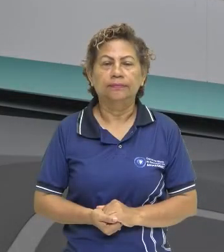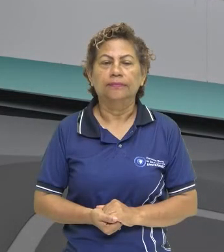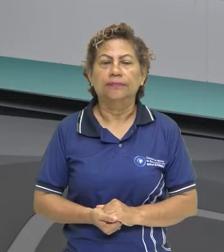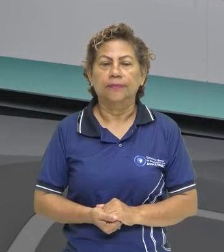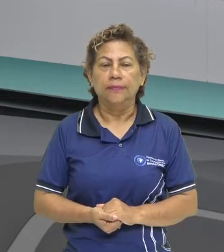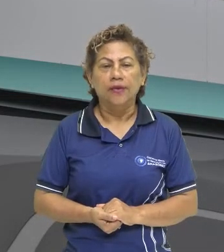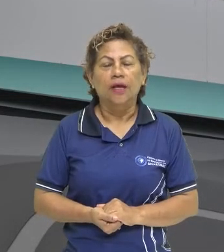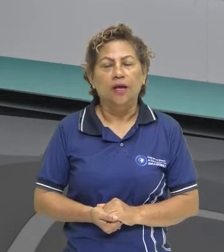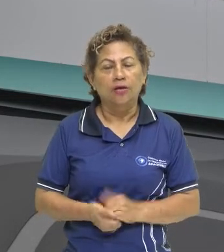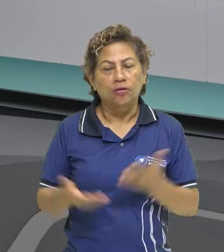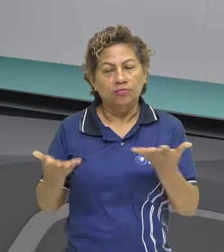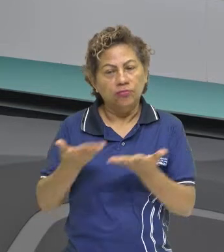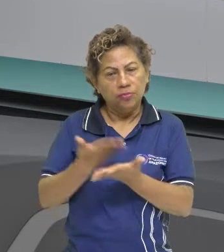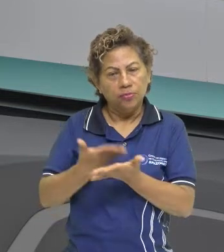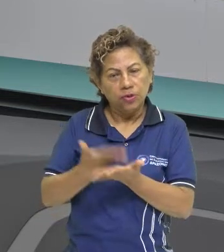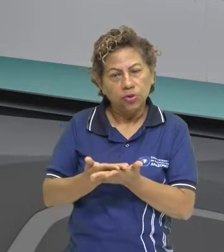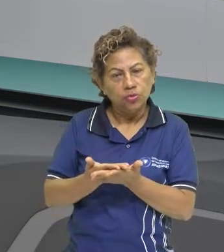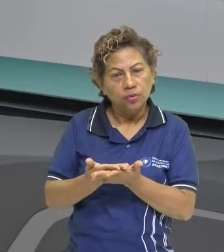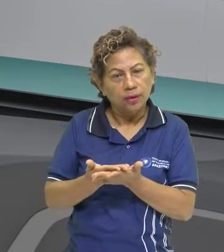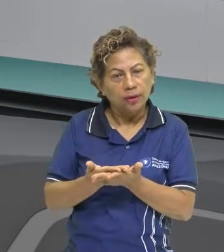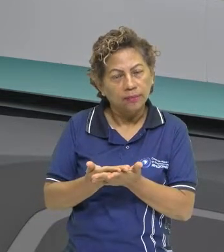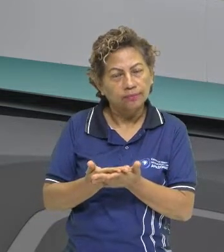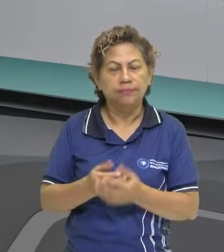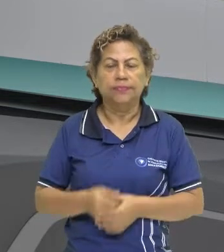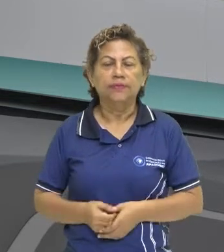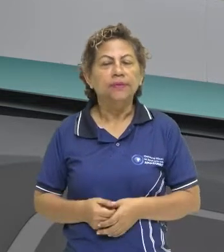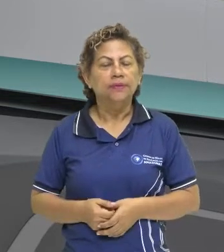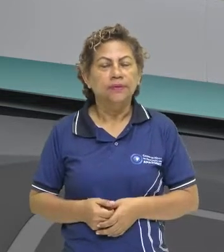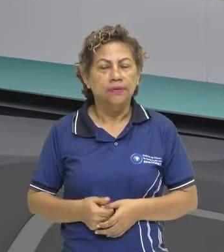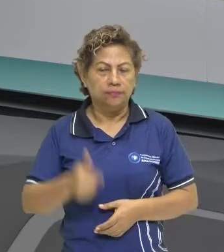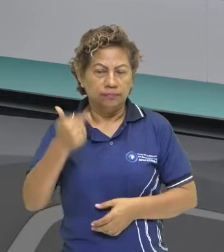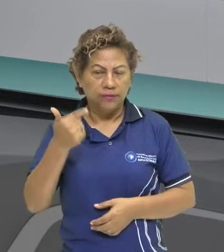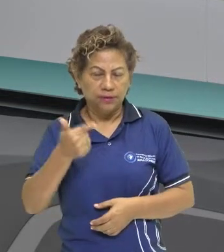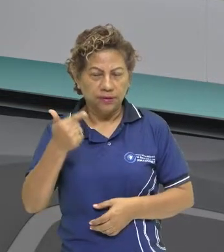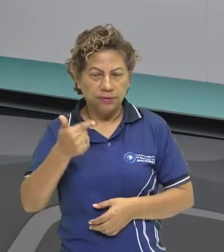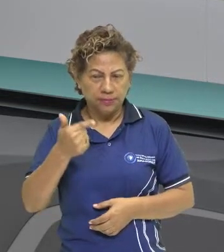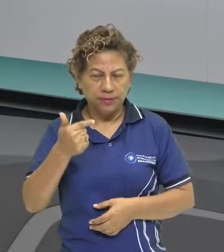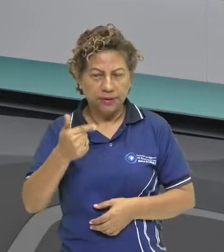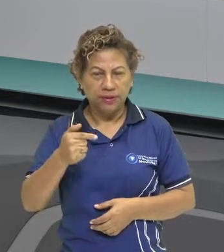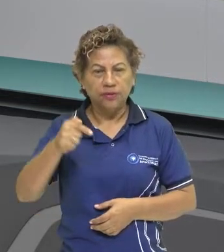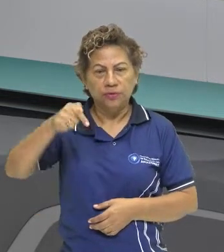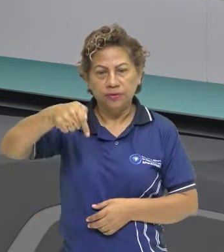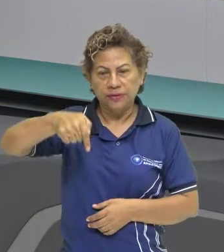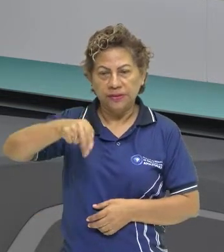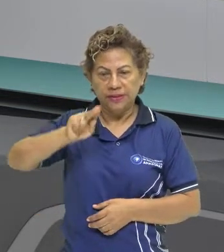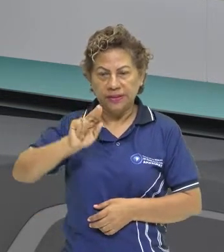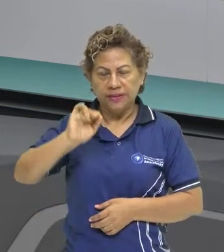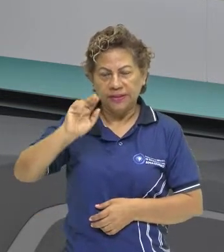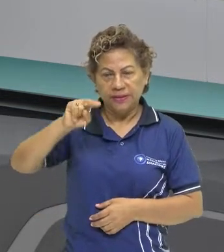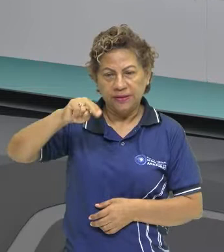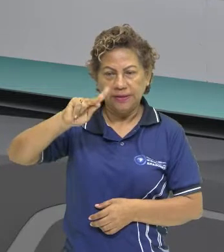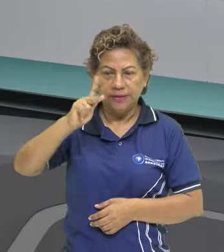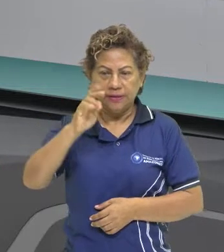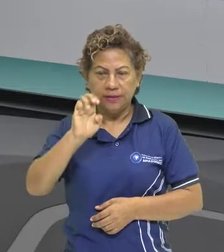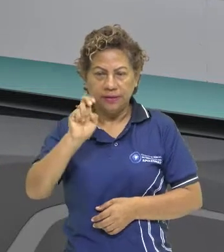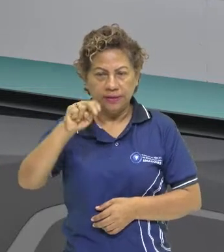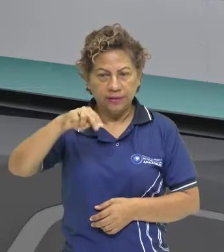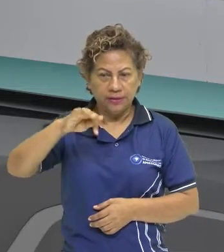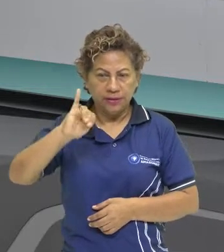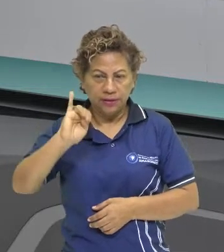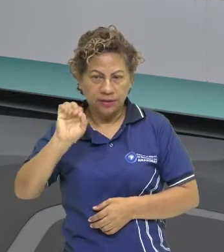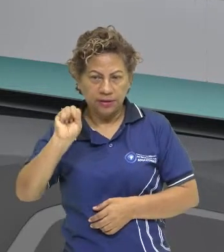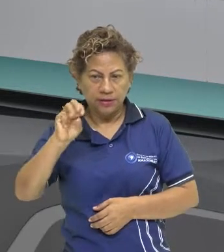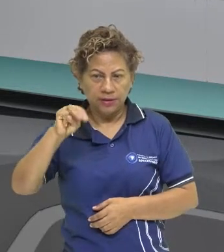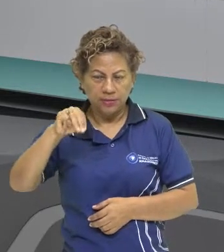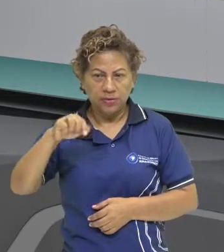Vamos estudar, então, hoje a segunda parte do quinhentismo. Você já entendeu que o quinhentismo